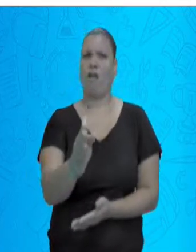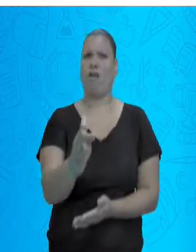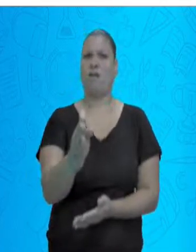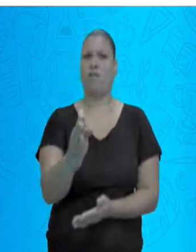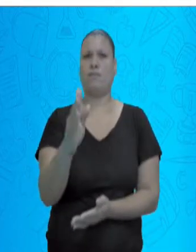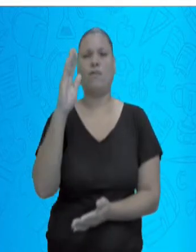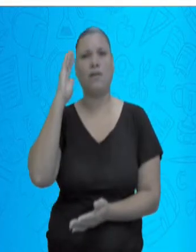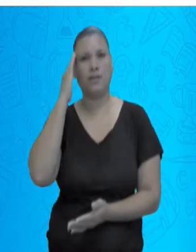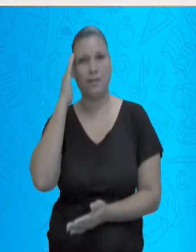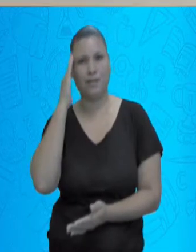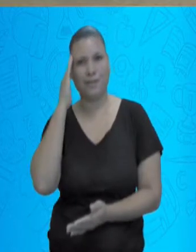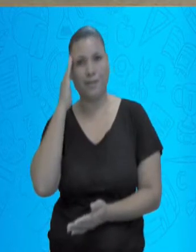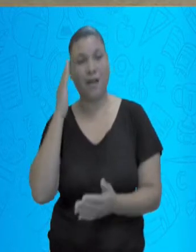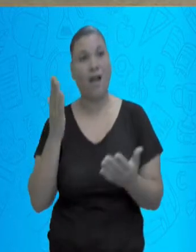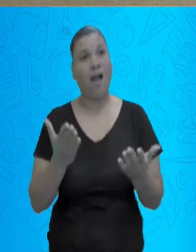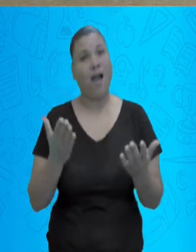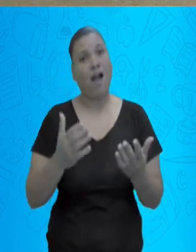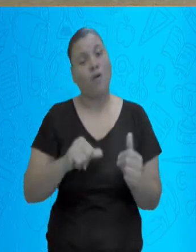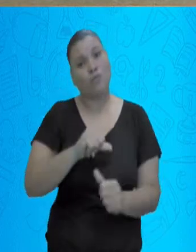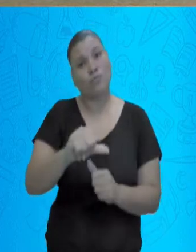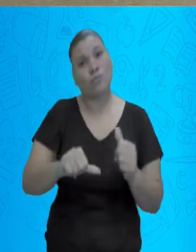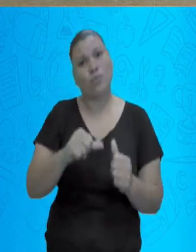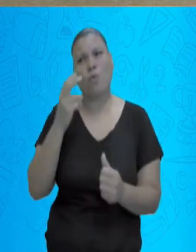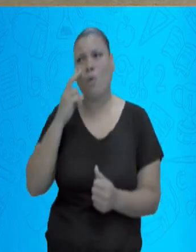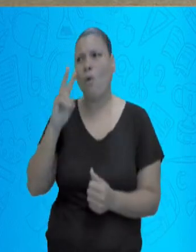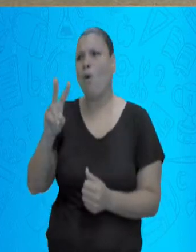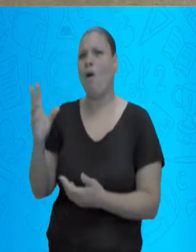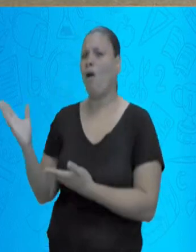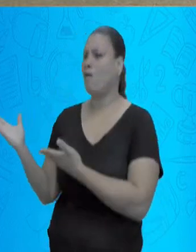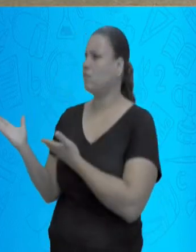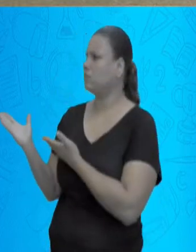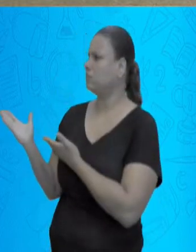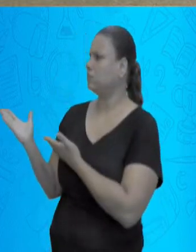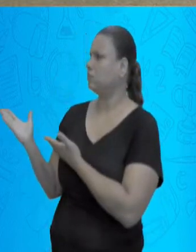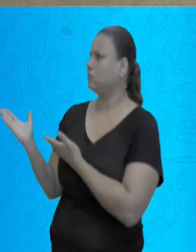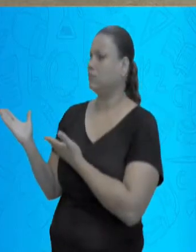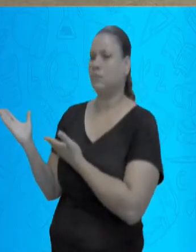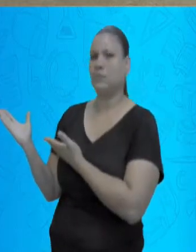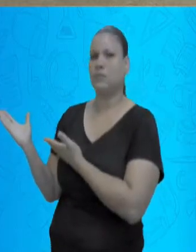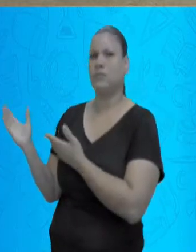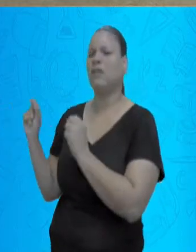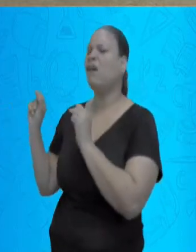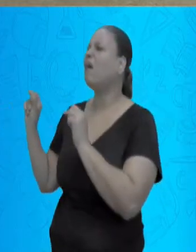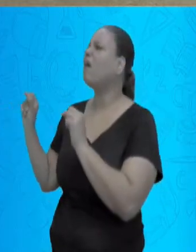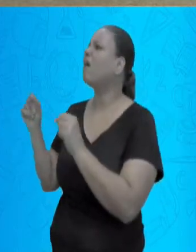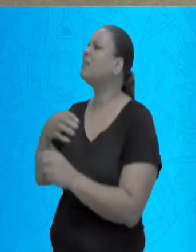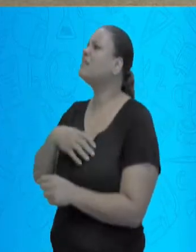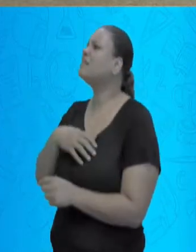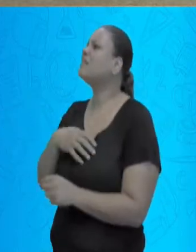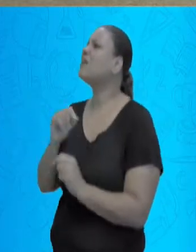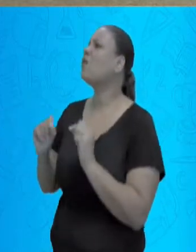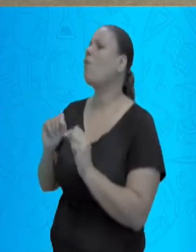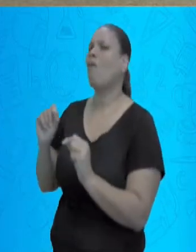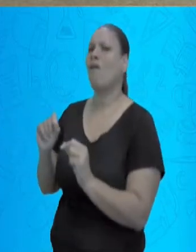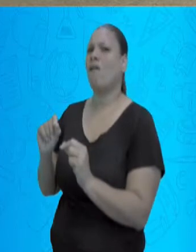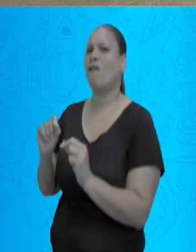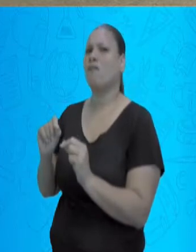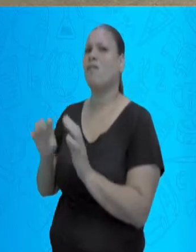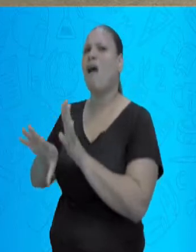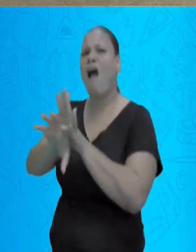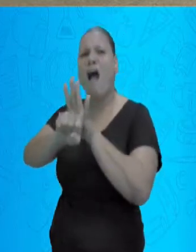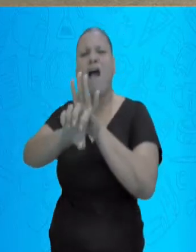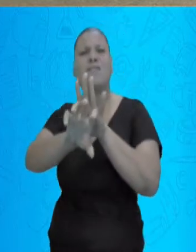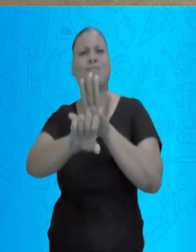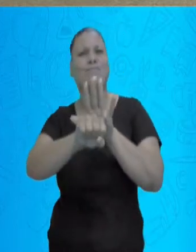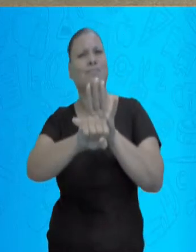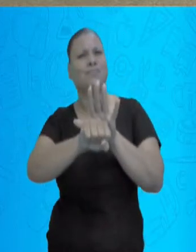bom lembrar a nossa última aula aqui, né? Quem lembra aqui? Também as cores nos ajudam a perceber que essa imagem, além da linha, tem